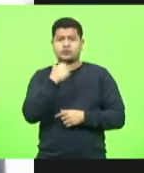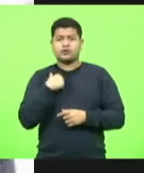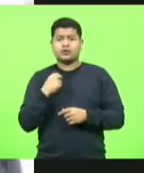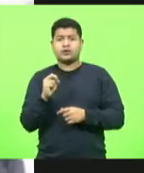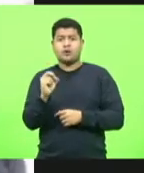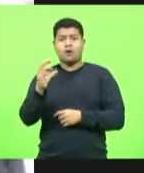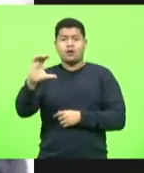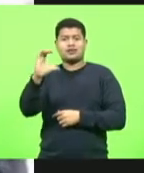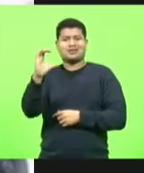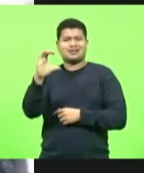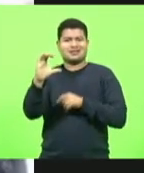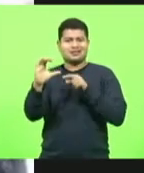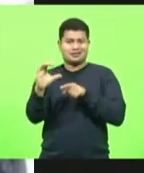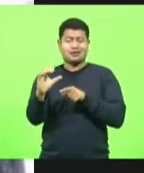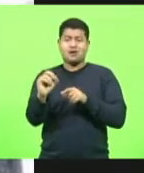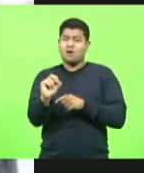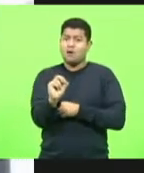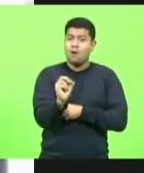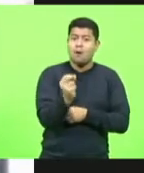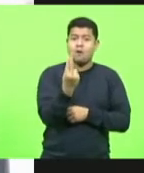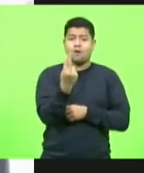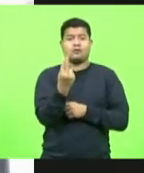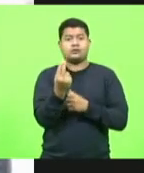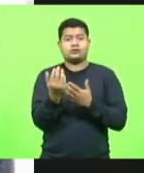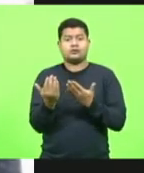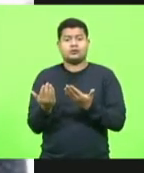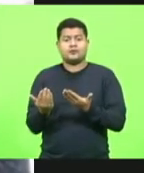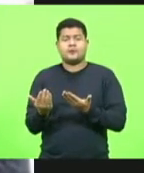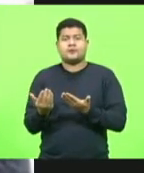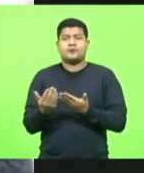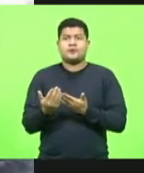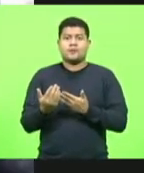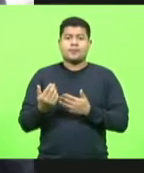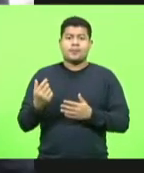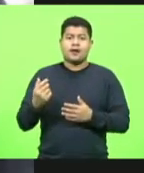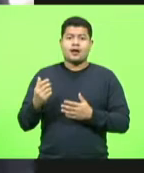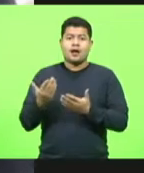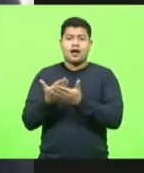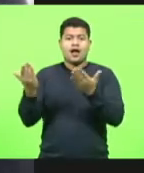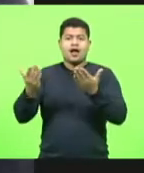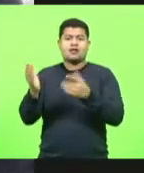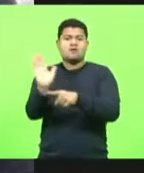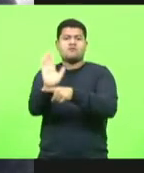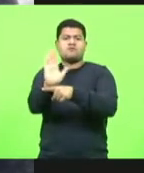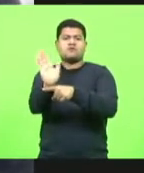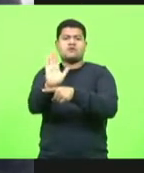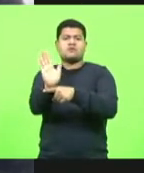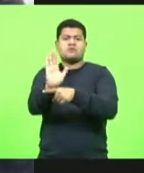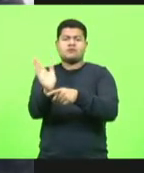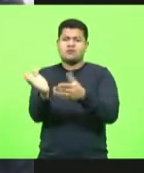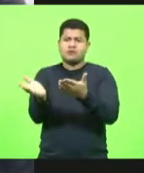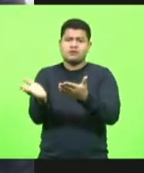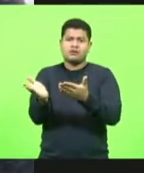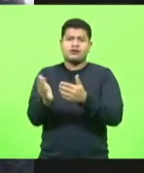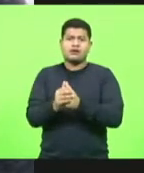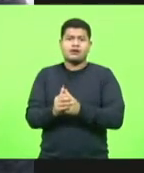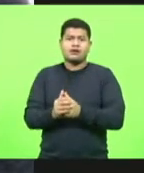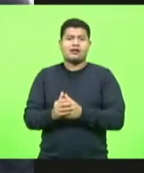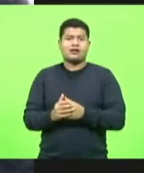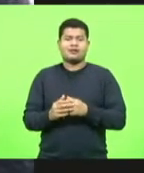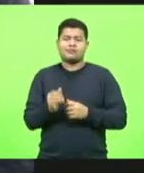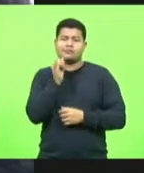ou seja nas películas cinematográficas. A Paul Hood tem